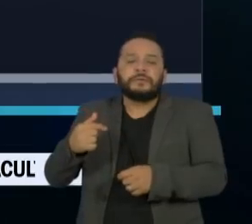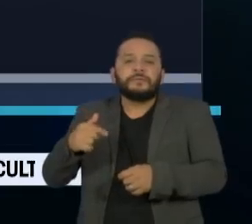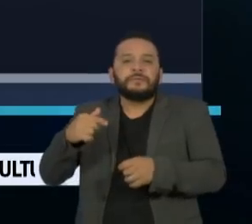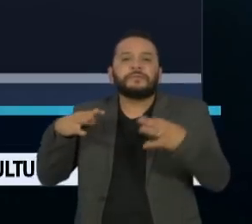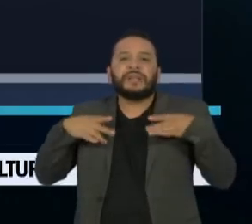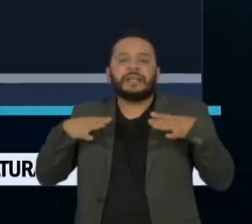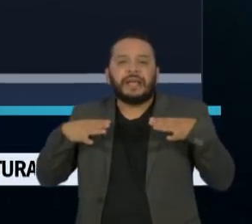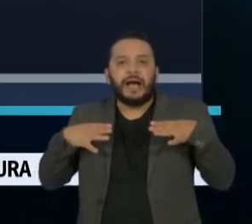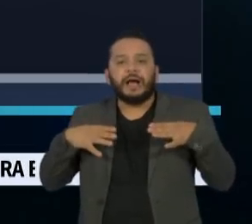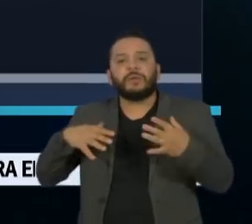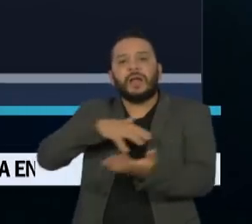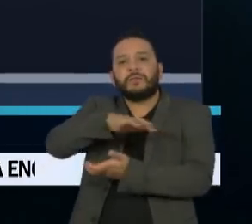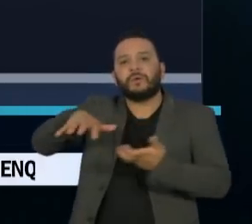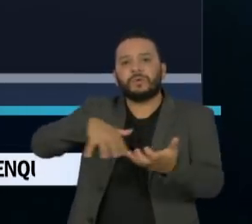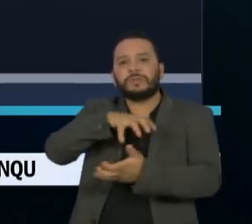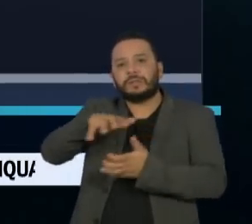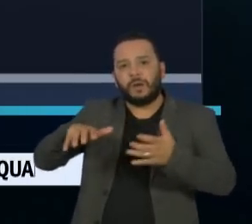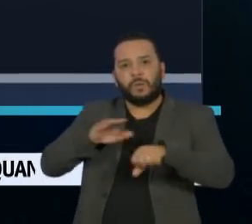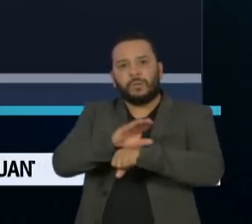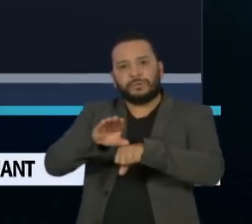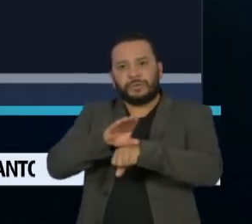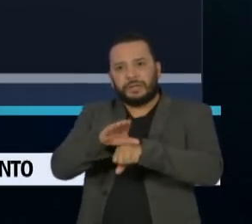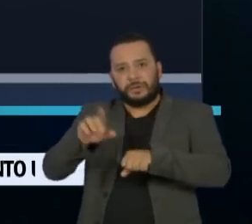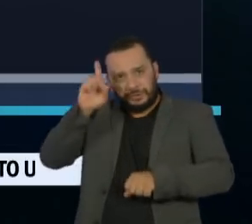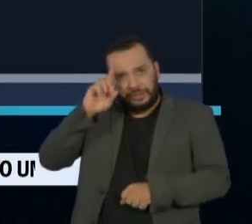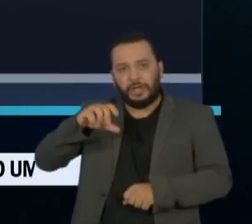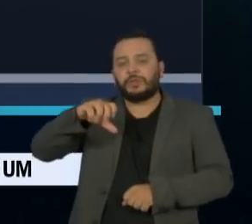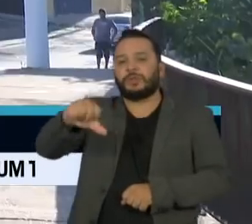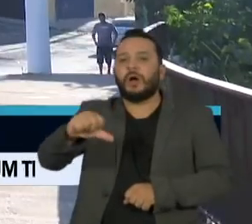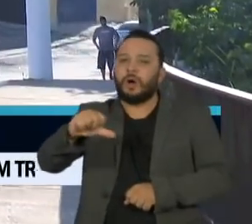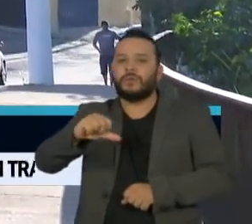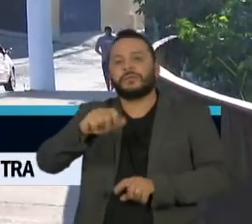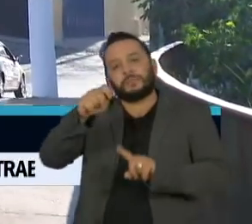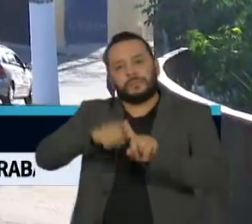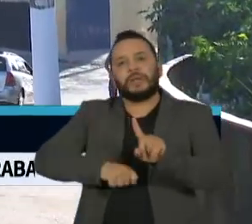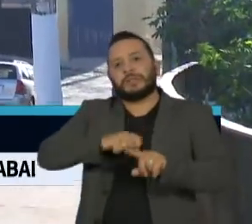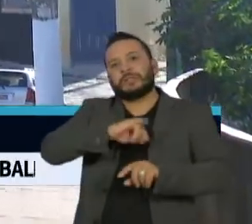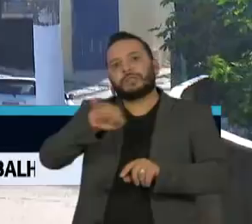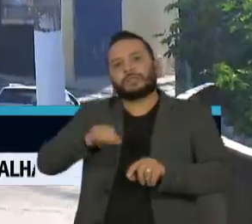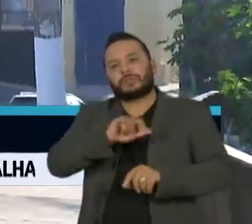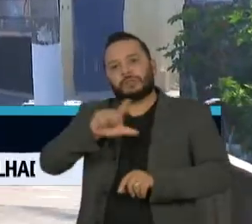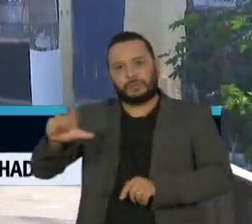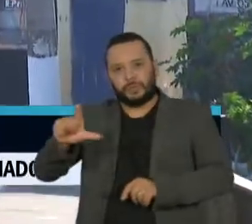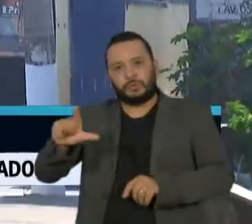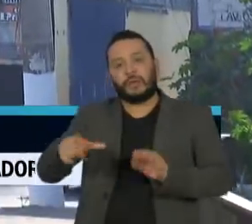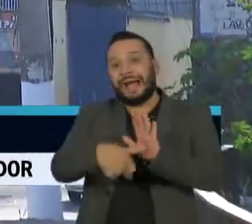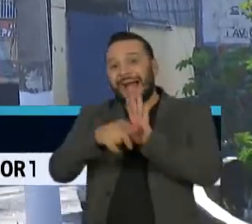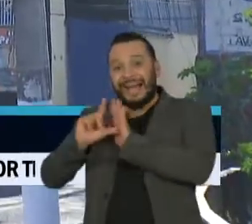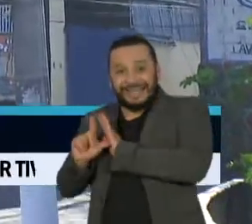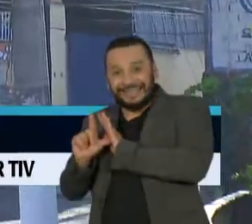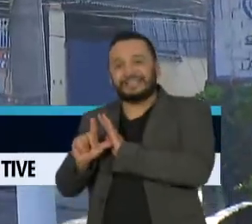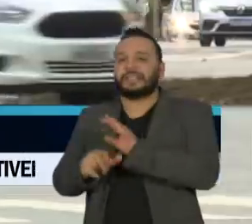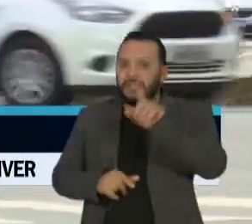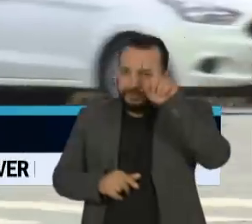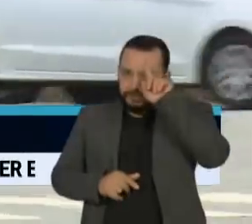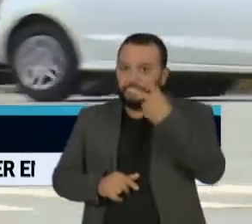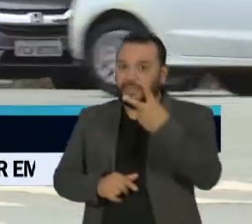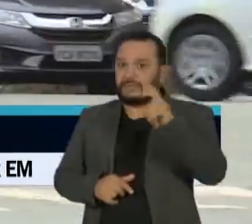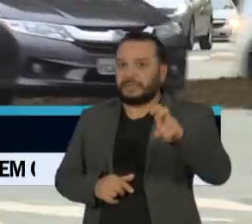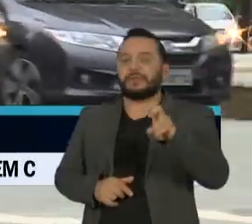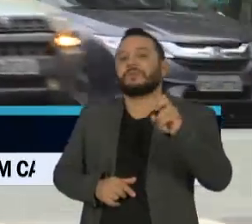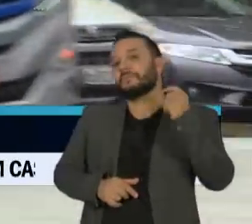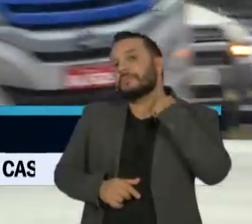Constitucionalista, comemorado no dia 9 de julho, para a próxima segunda-feira, dia 25 de maio. A